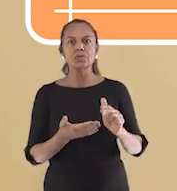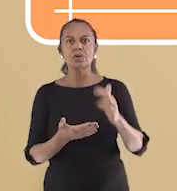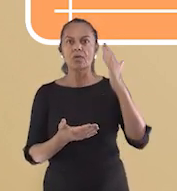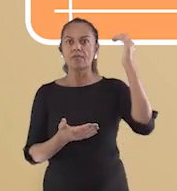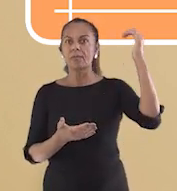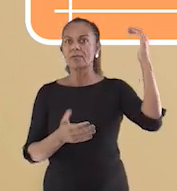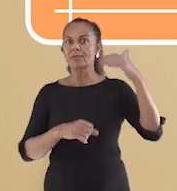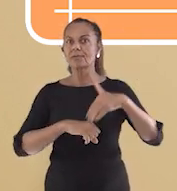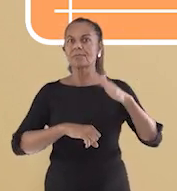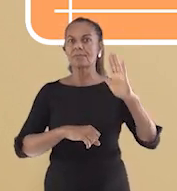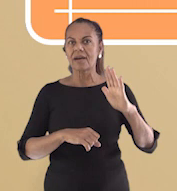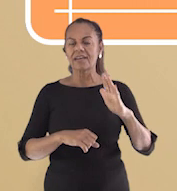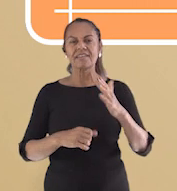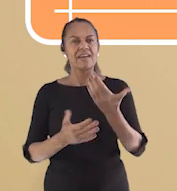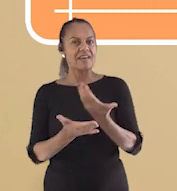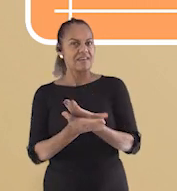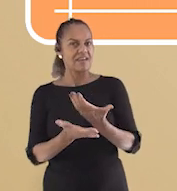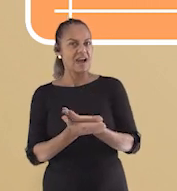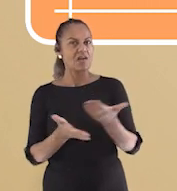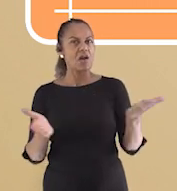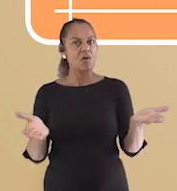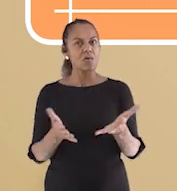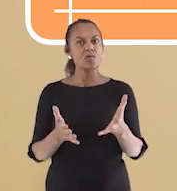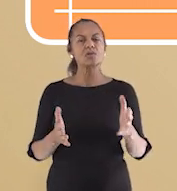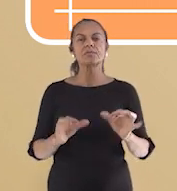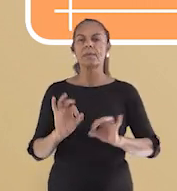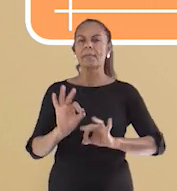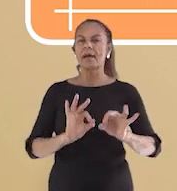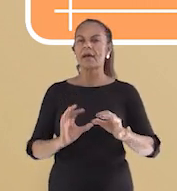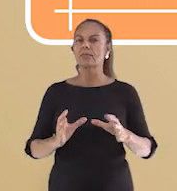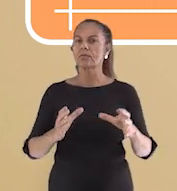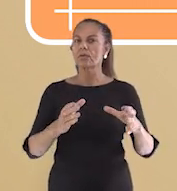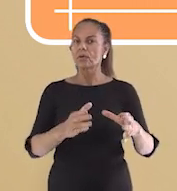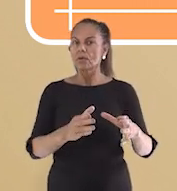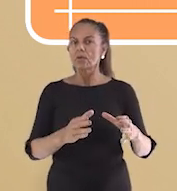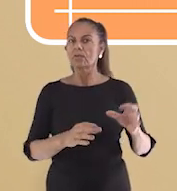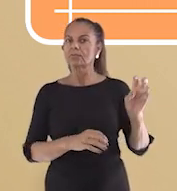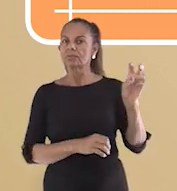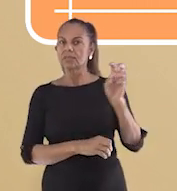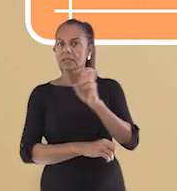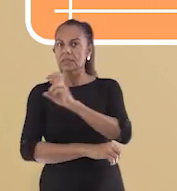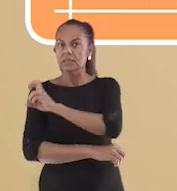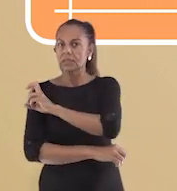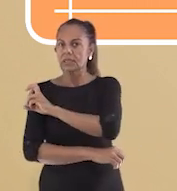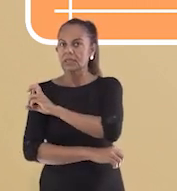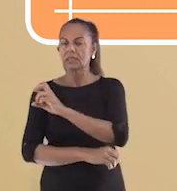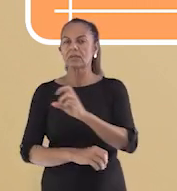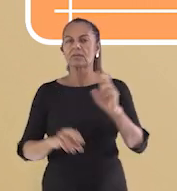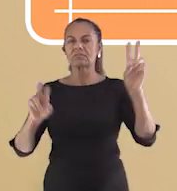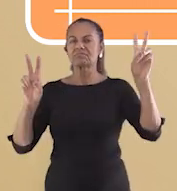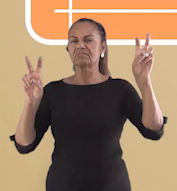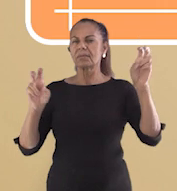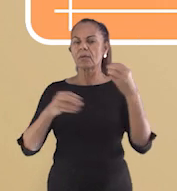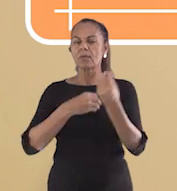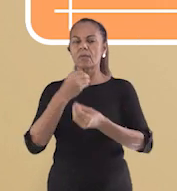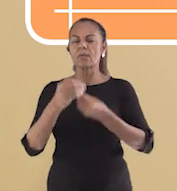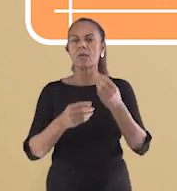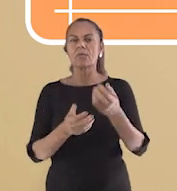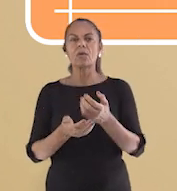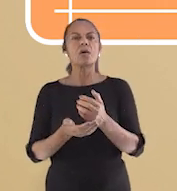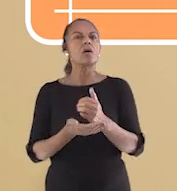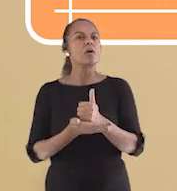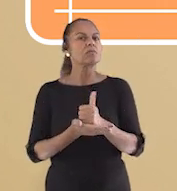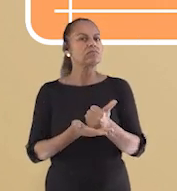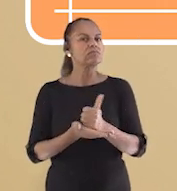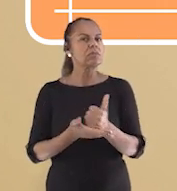trabalhar com a seguinte habilidade. Comparar pontos de vista sobre temas que impactam a vida cotidiana no tempo presente,